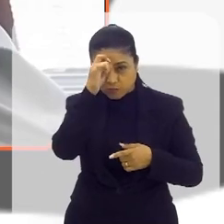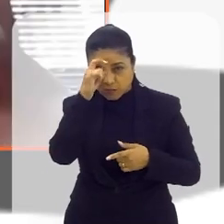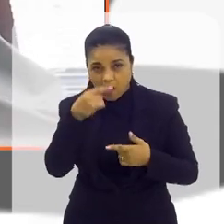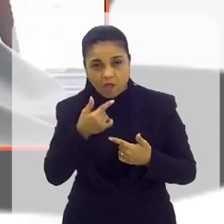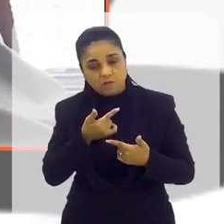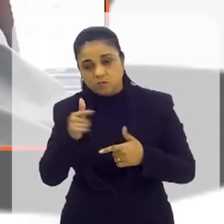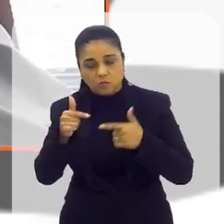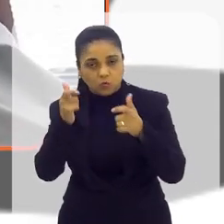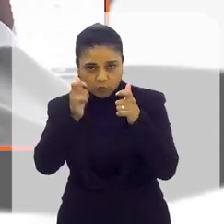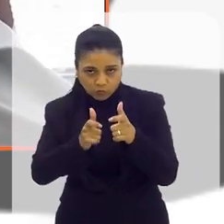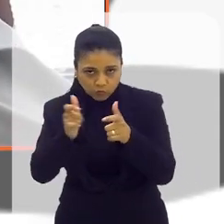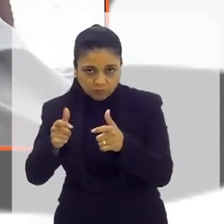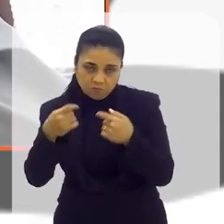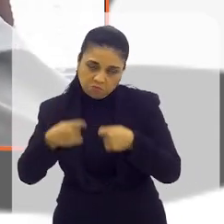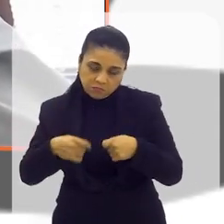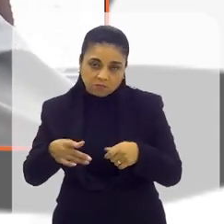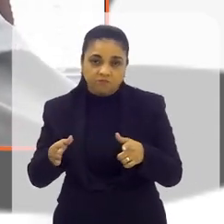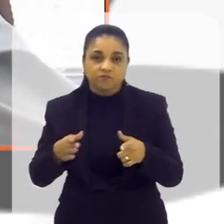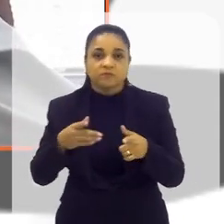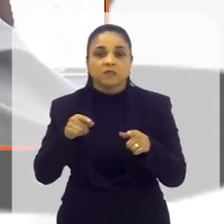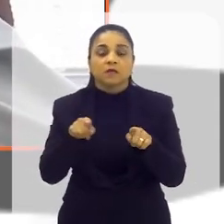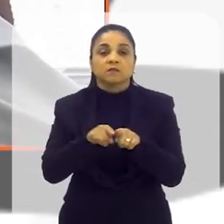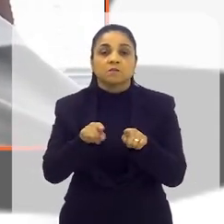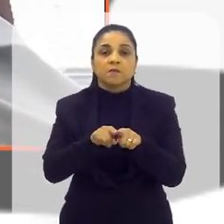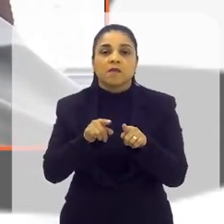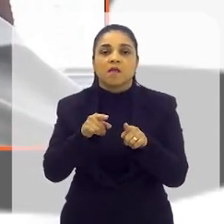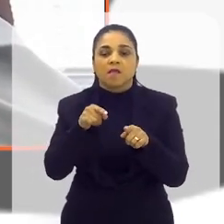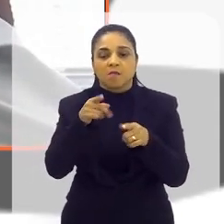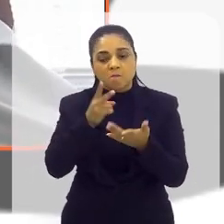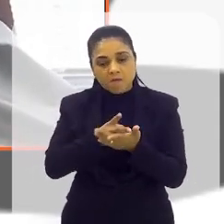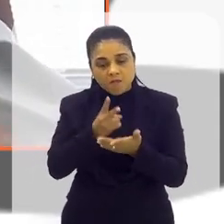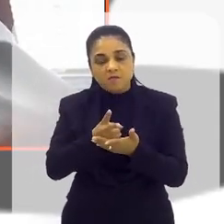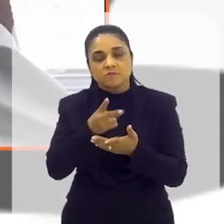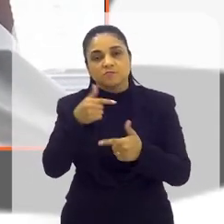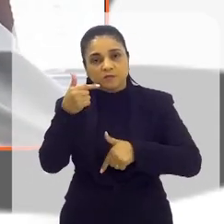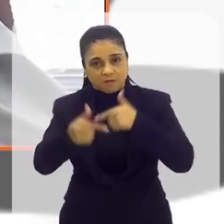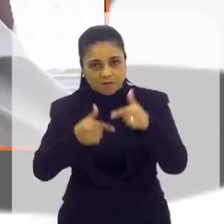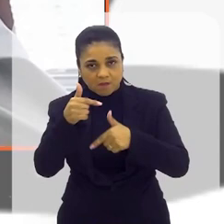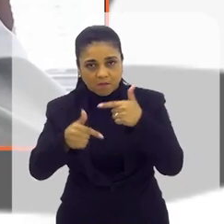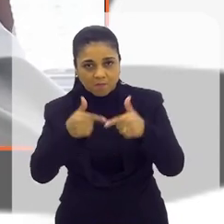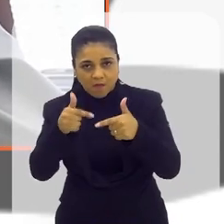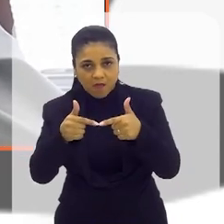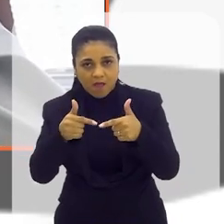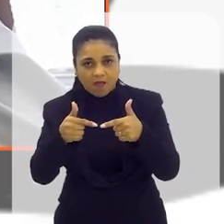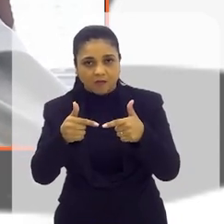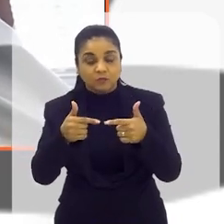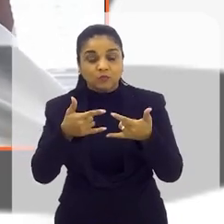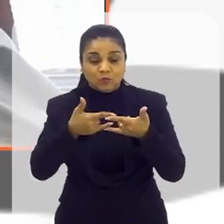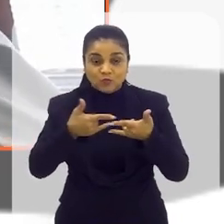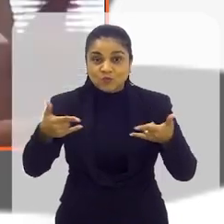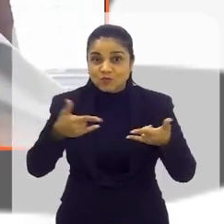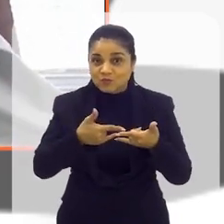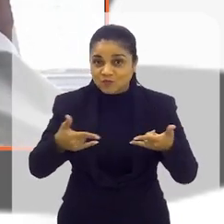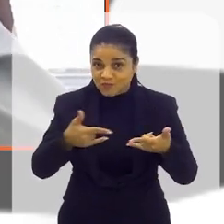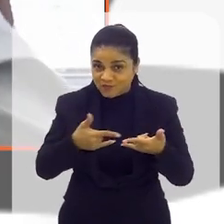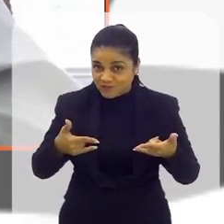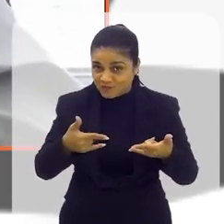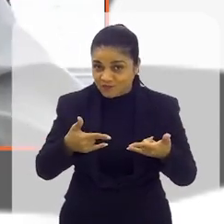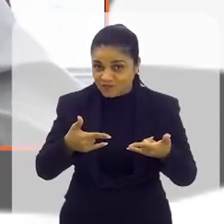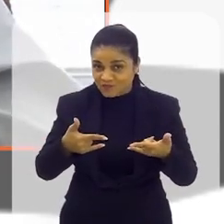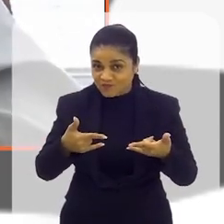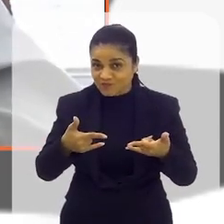nós abrimos uma outra fábrica de fralda no bairro Valdar, aonde a gente faz o mesmo trabalho, incluímos o